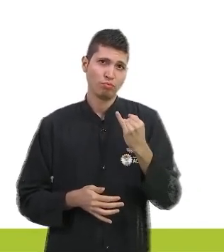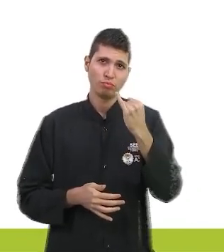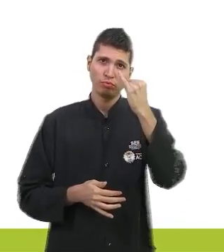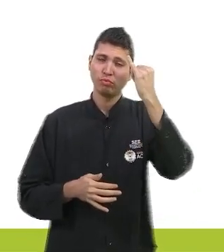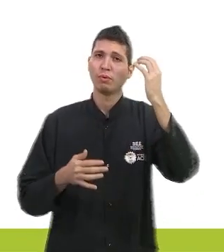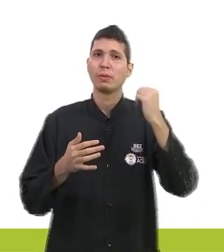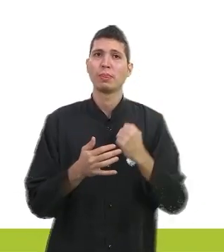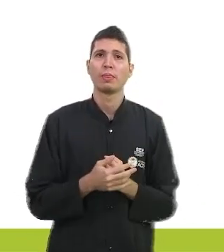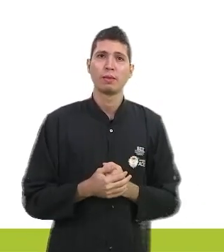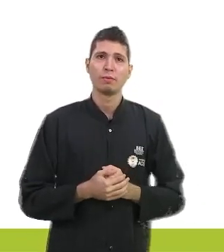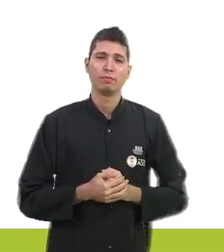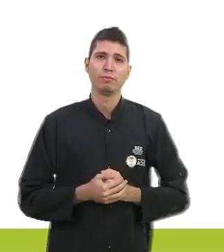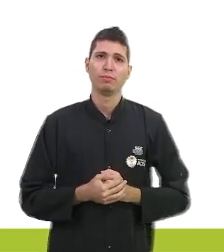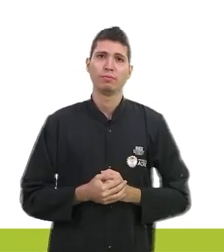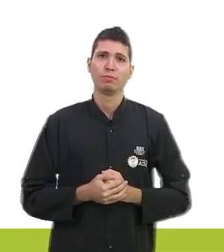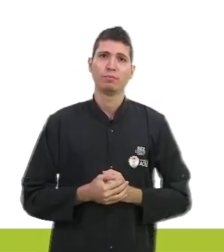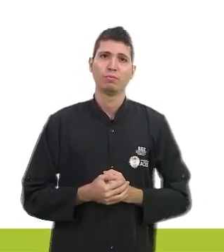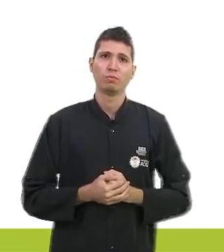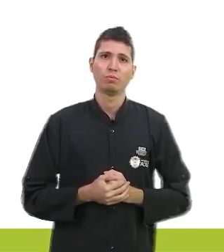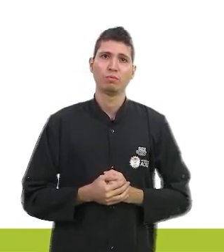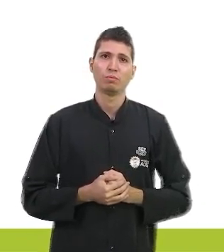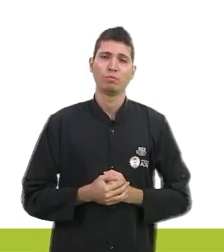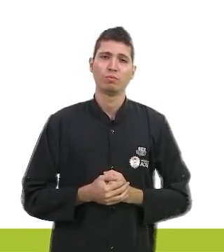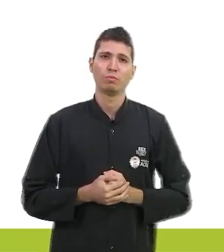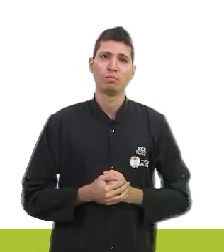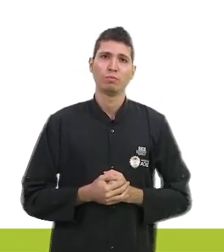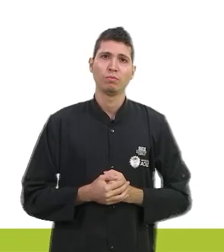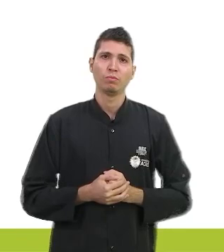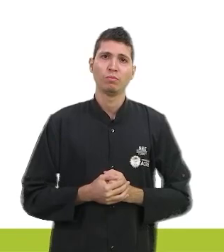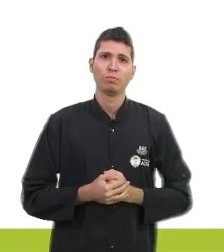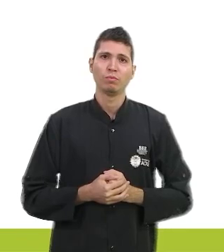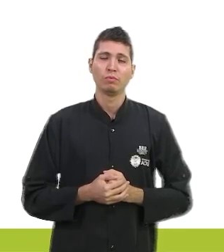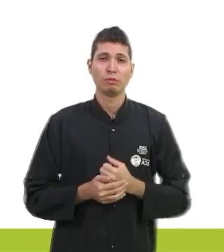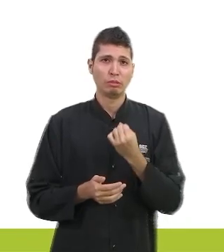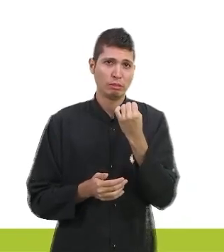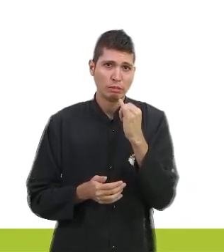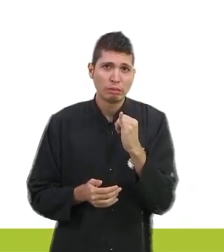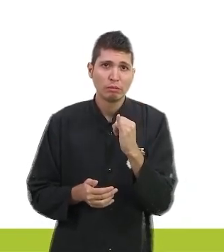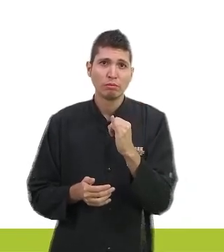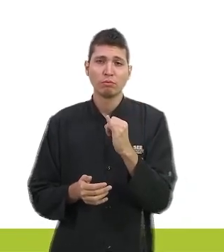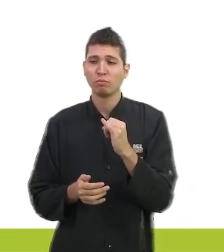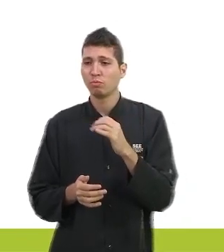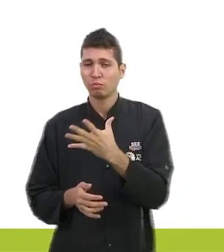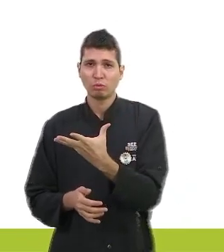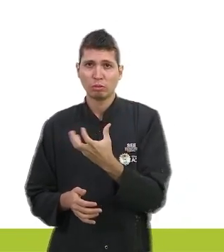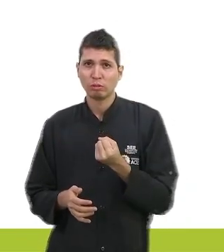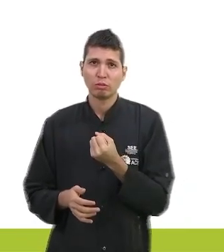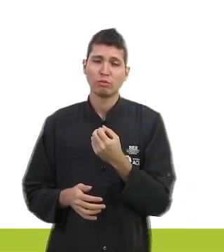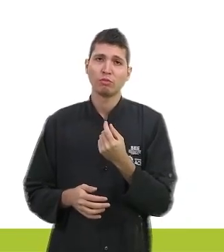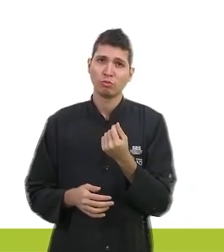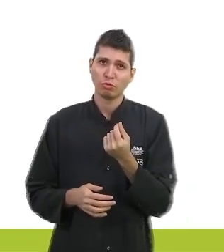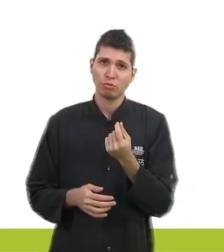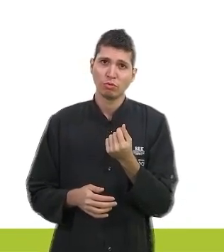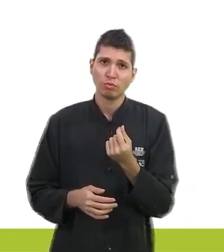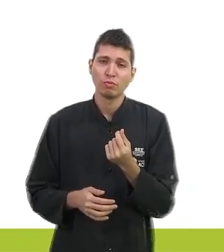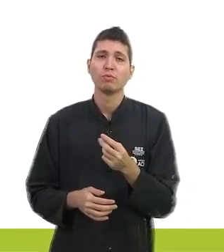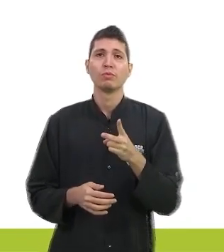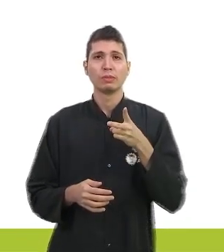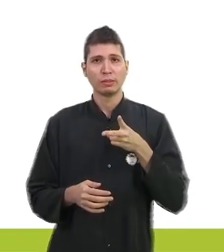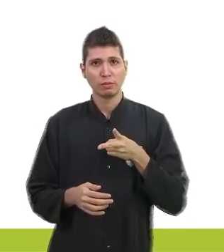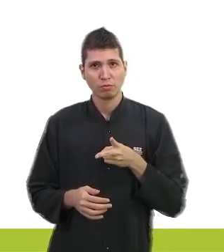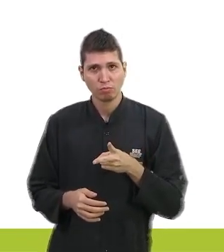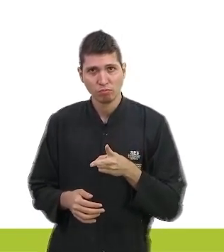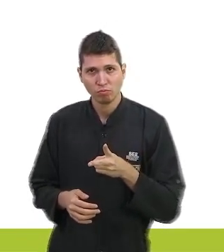remunerar o investidor. Nesse sentido, enquanto você não resgatar seu dinheiro, mesmo o valor do retorno vai estar rendendo